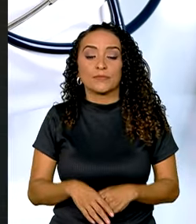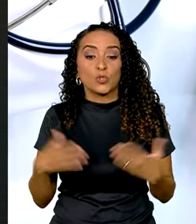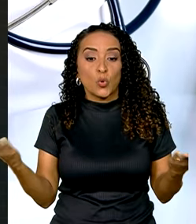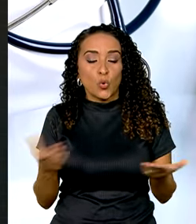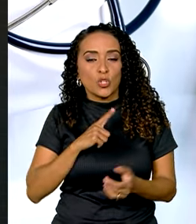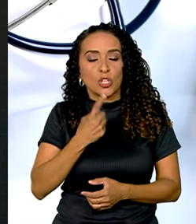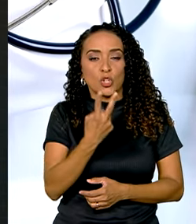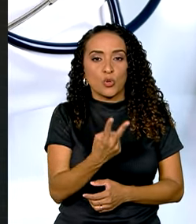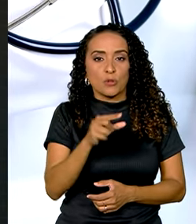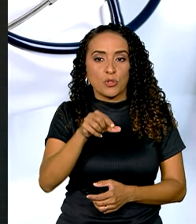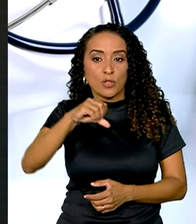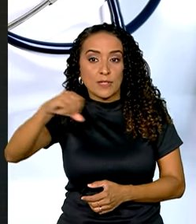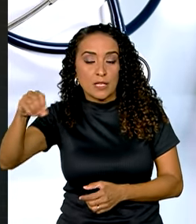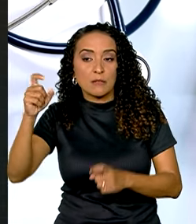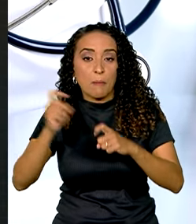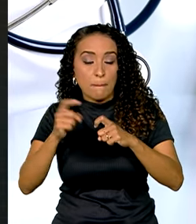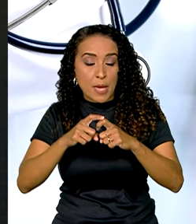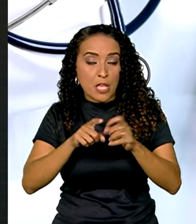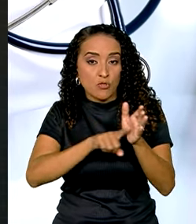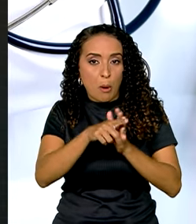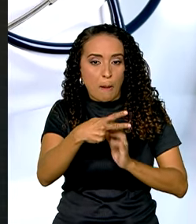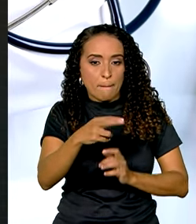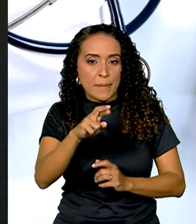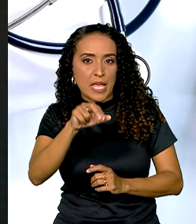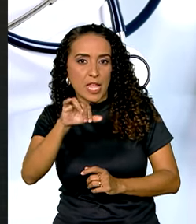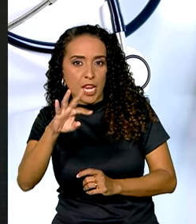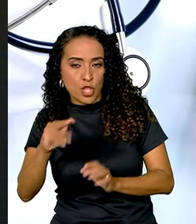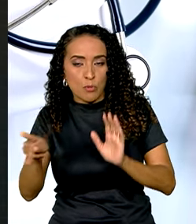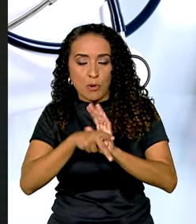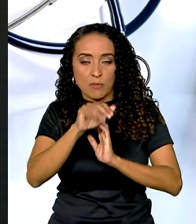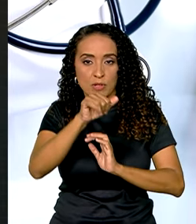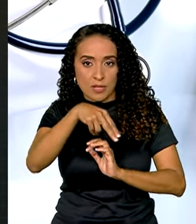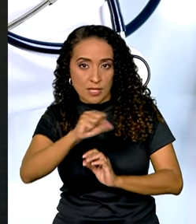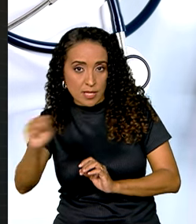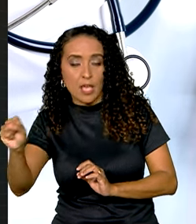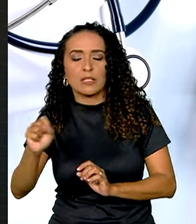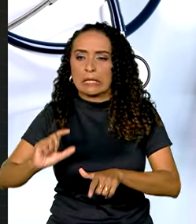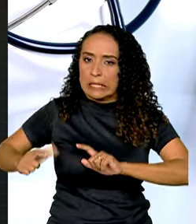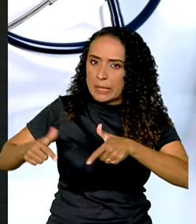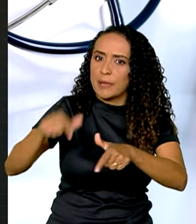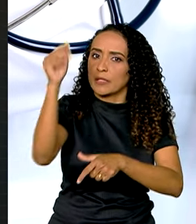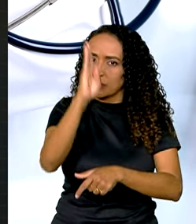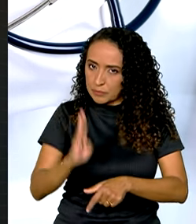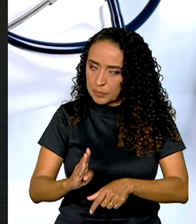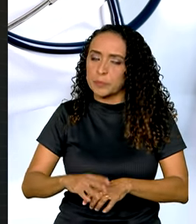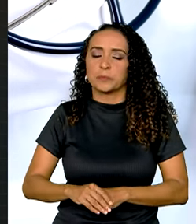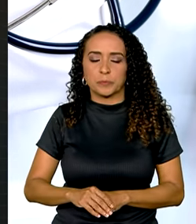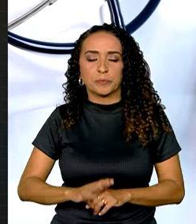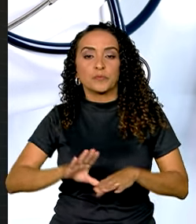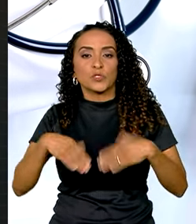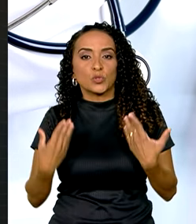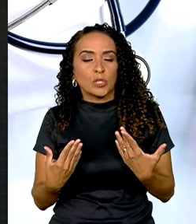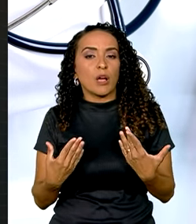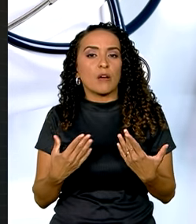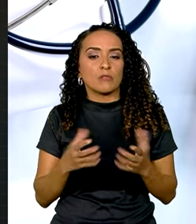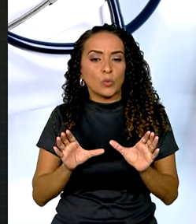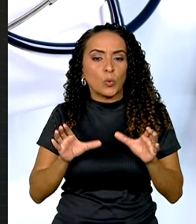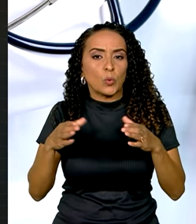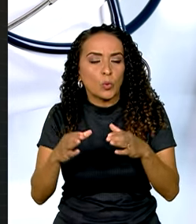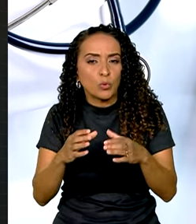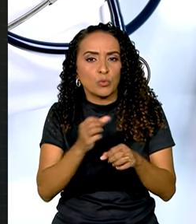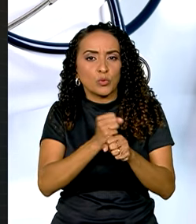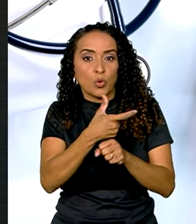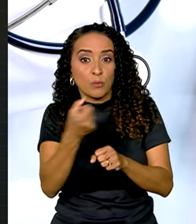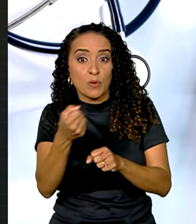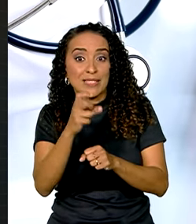são 2.900 médicos peritos do INSS em atuação em todo o país. Esse quadro em 2005